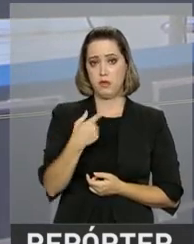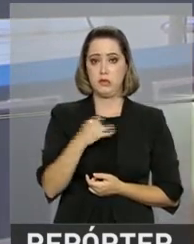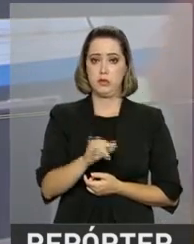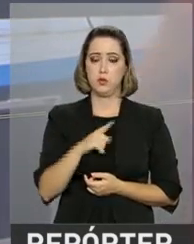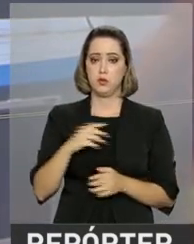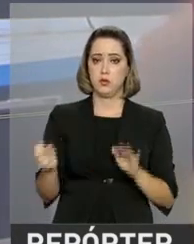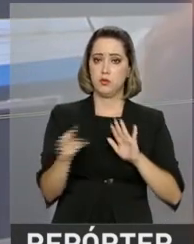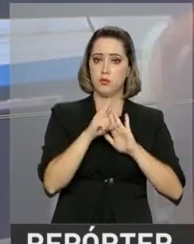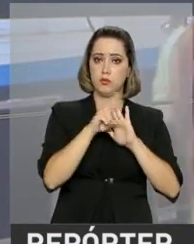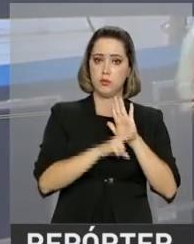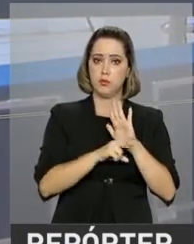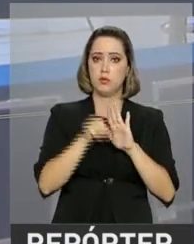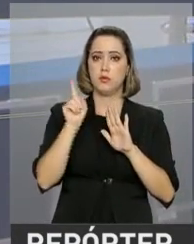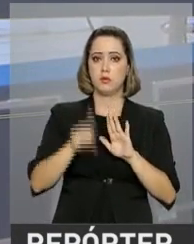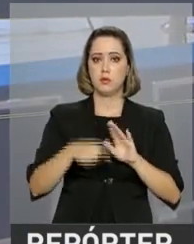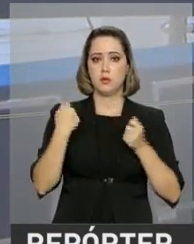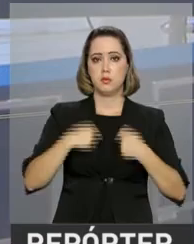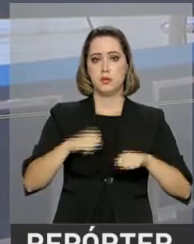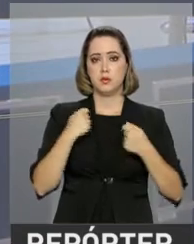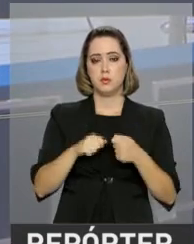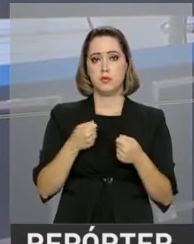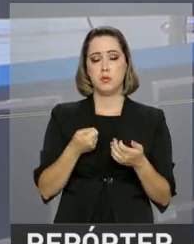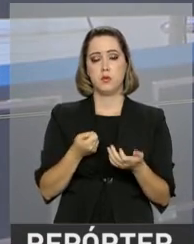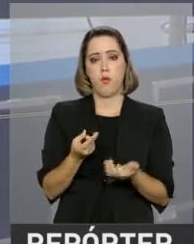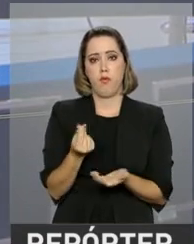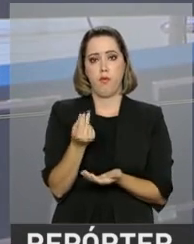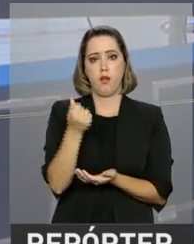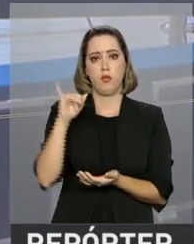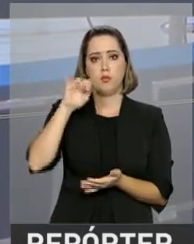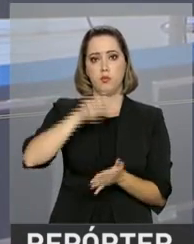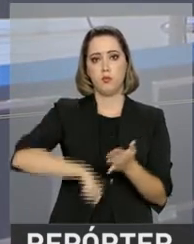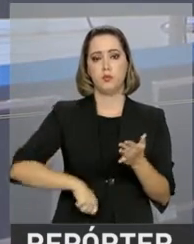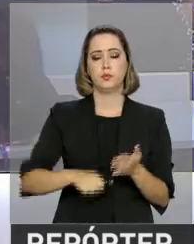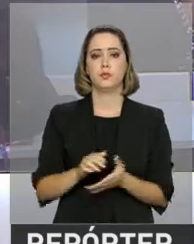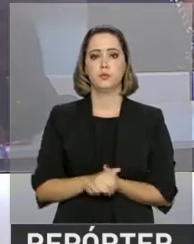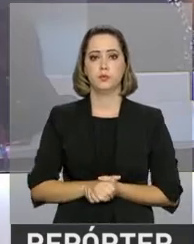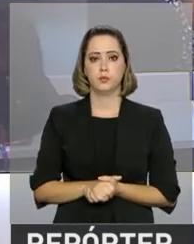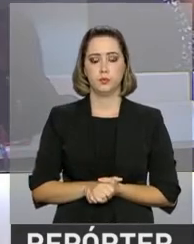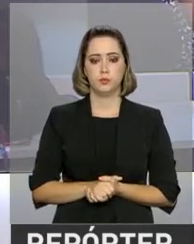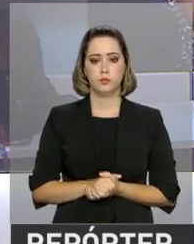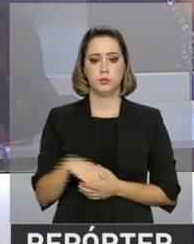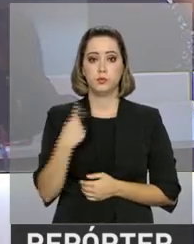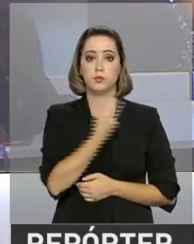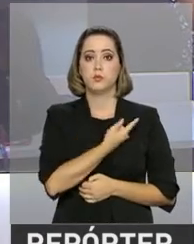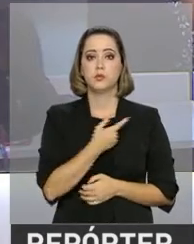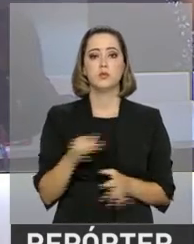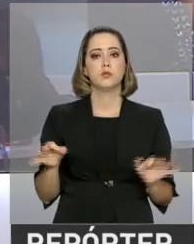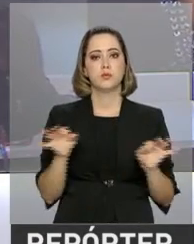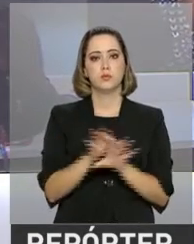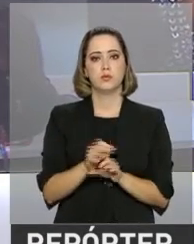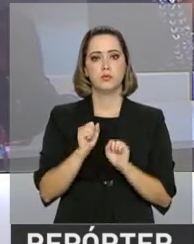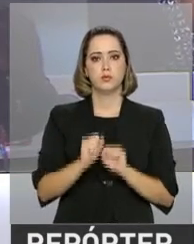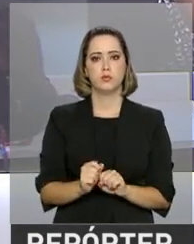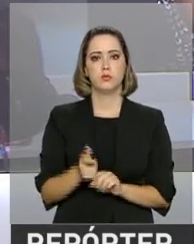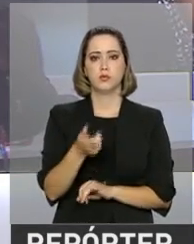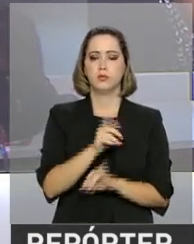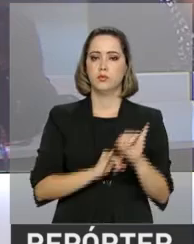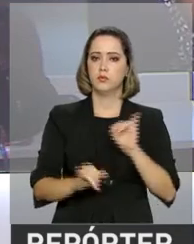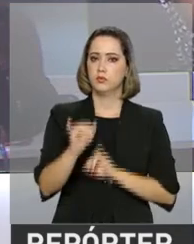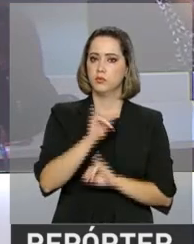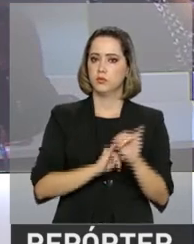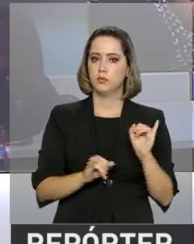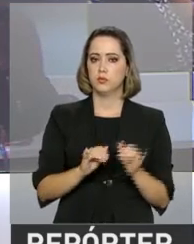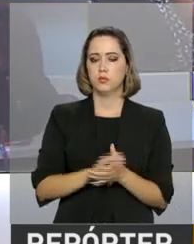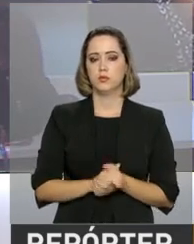não haja reforma, vai ser necessário aumentar a carga tributária no país. Nós ficamos por aqui e podemos voltar a qualquer